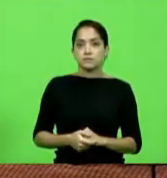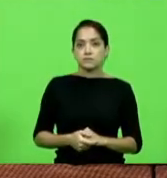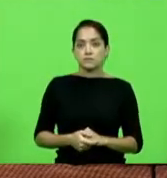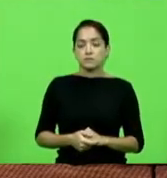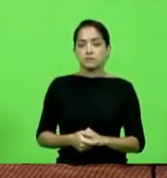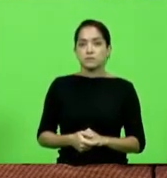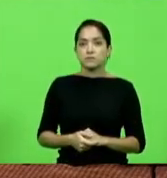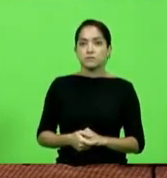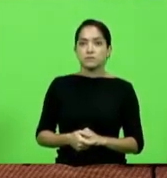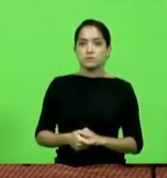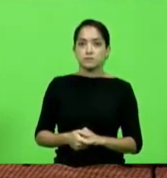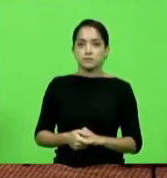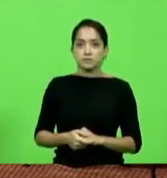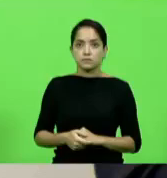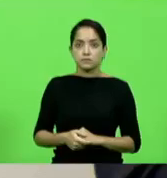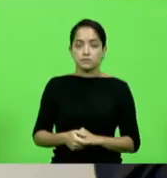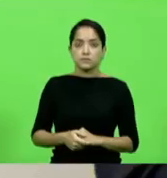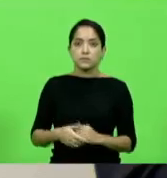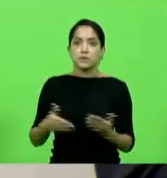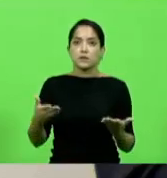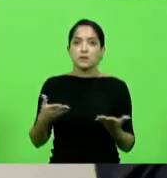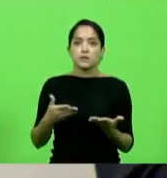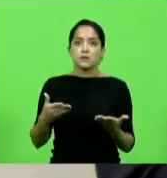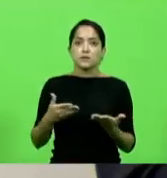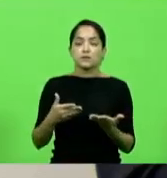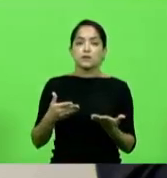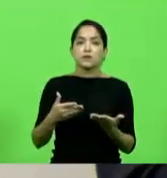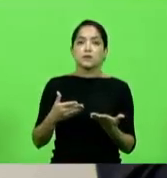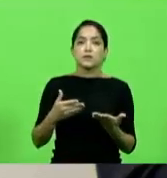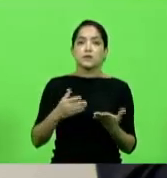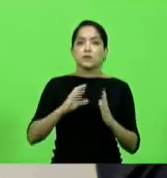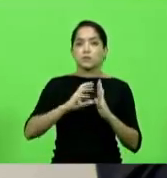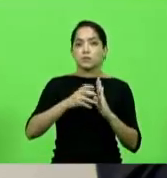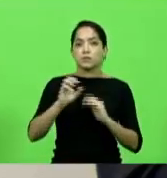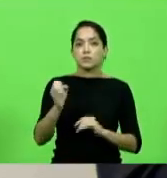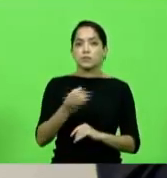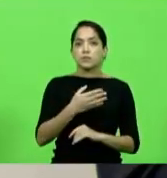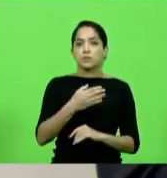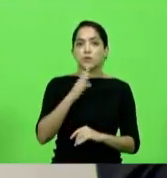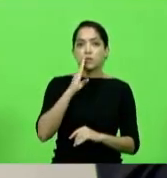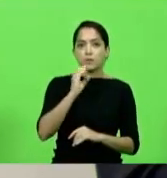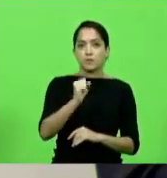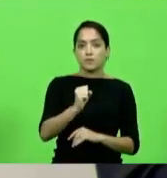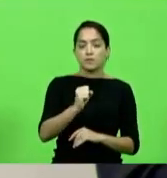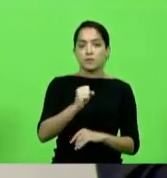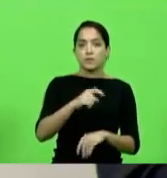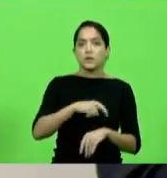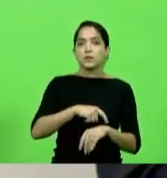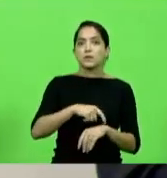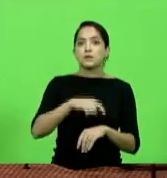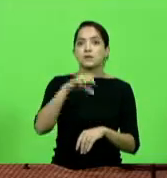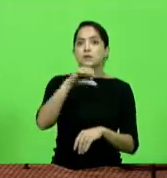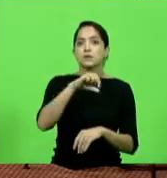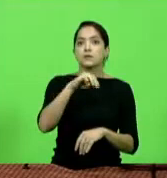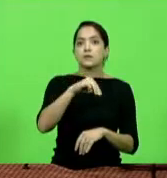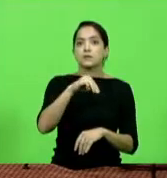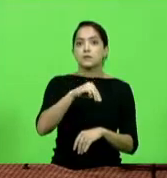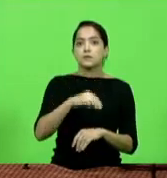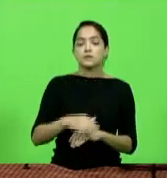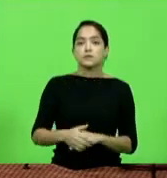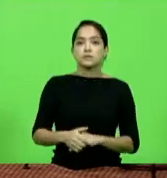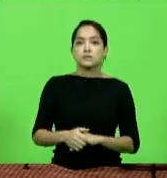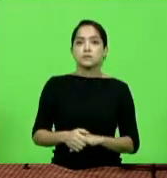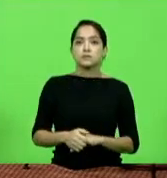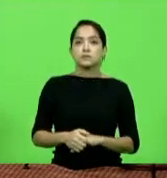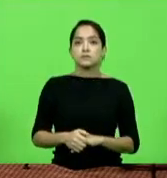ou passaremos pelo partido novo Bruno Souza por nove minutos mas o novo já falou o